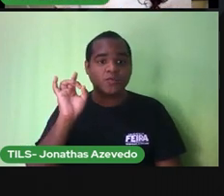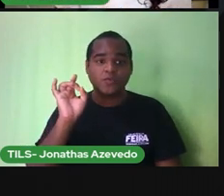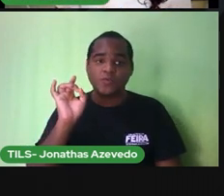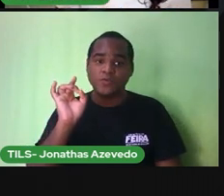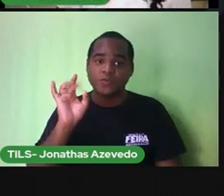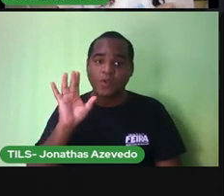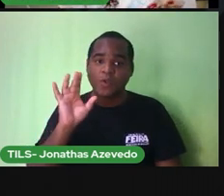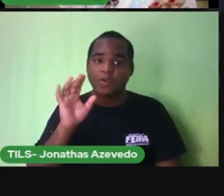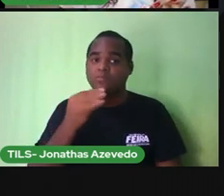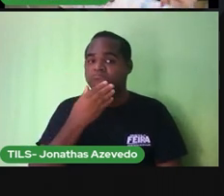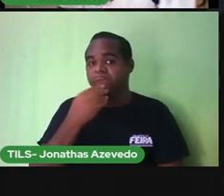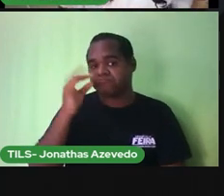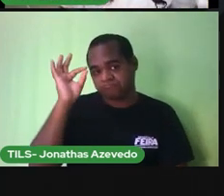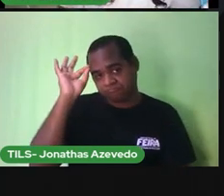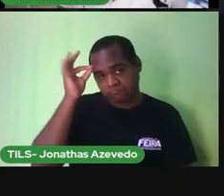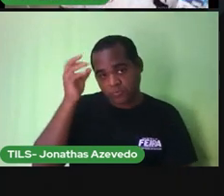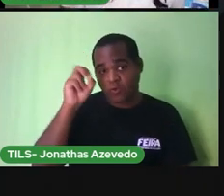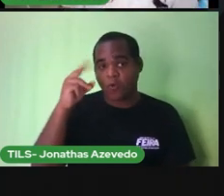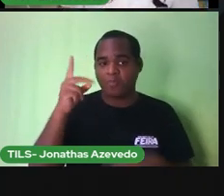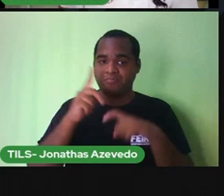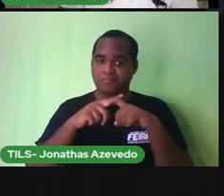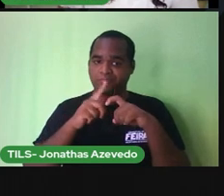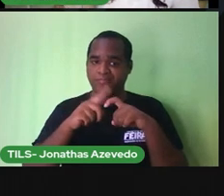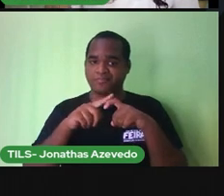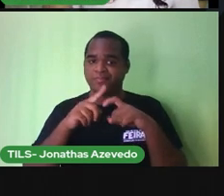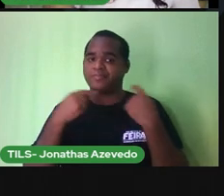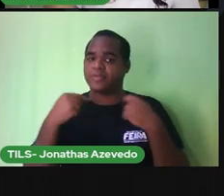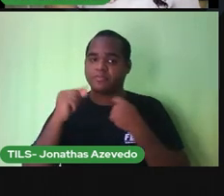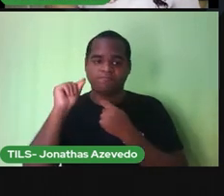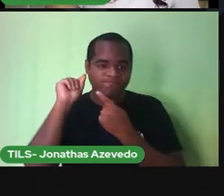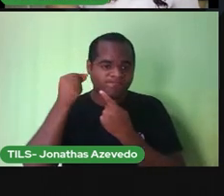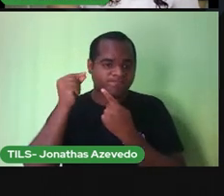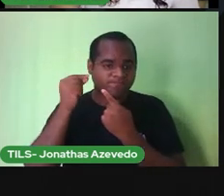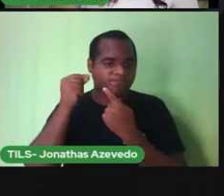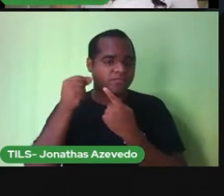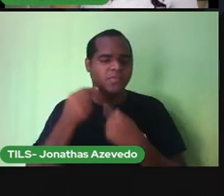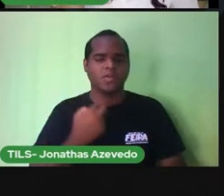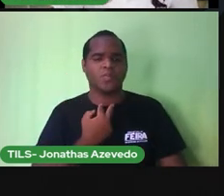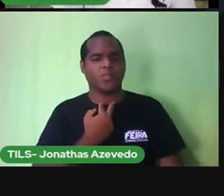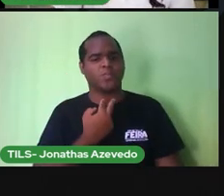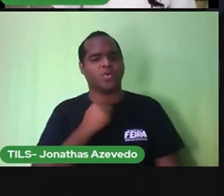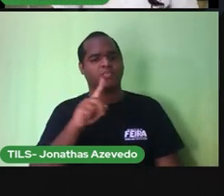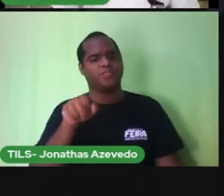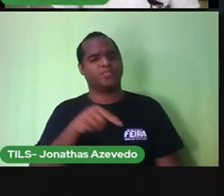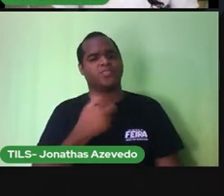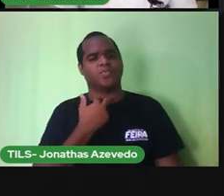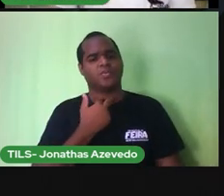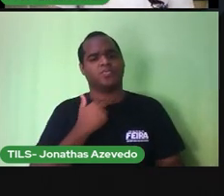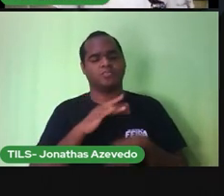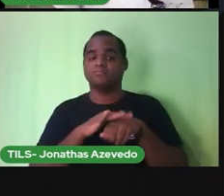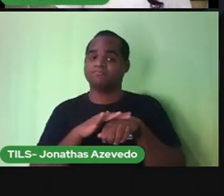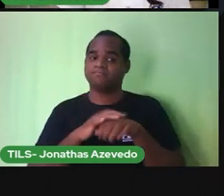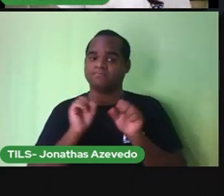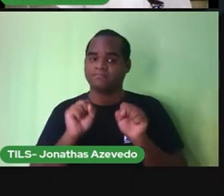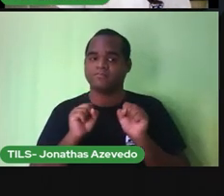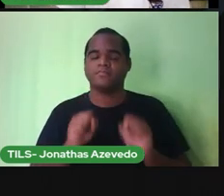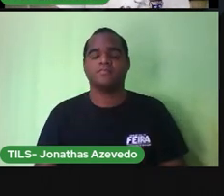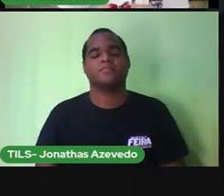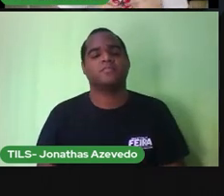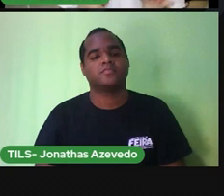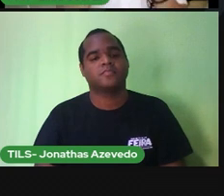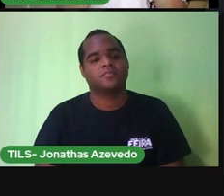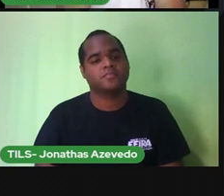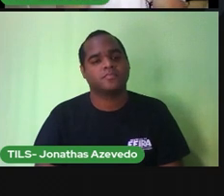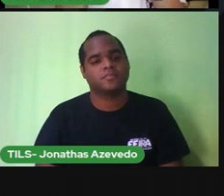é um adulto ou um médico. Certo? Para a gente não ficar com o ouvidinho doente. E